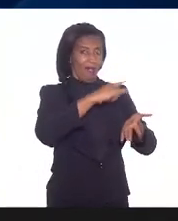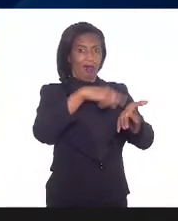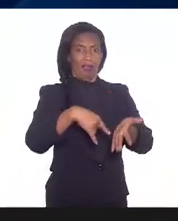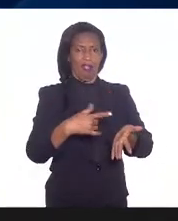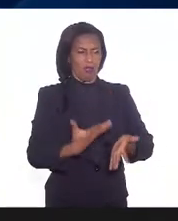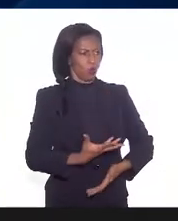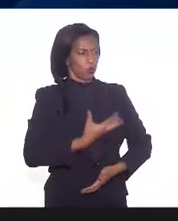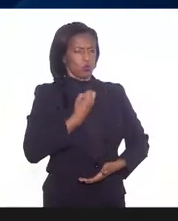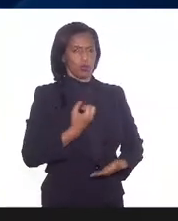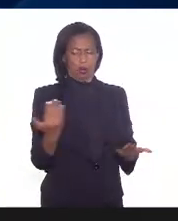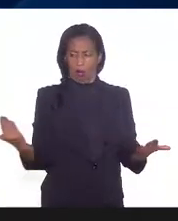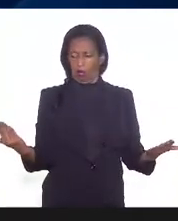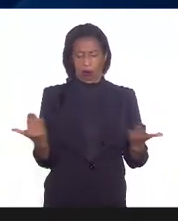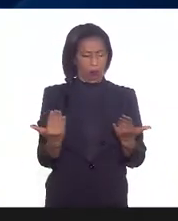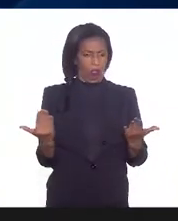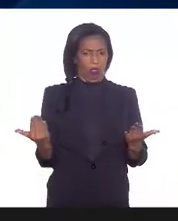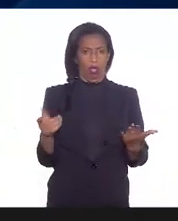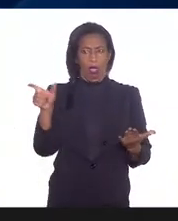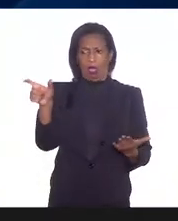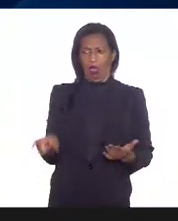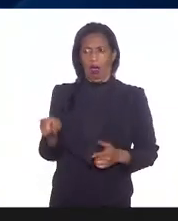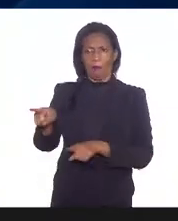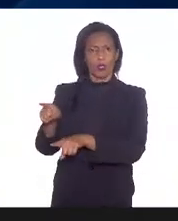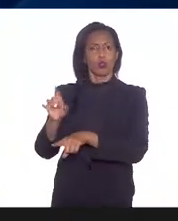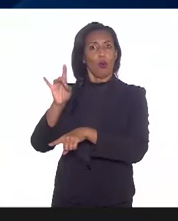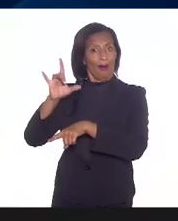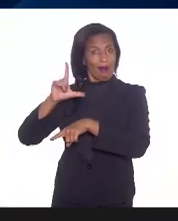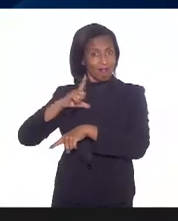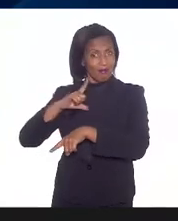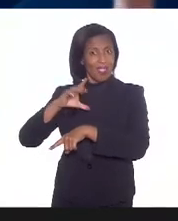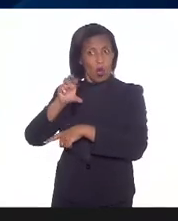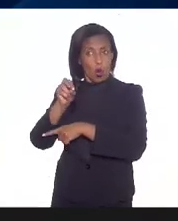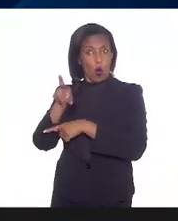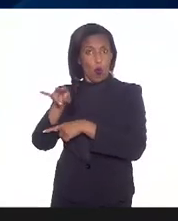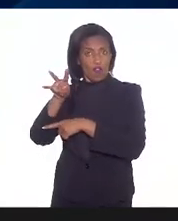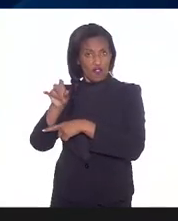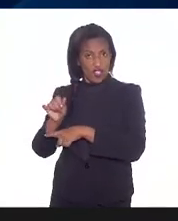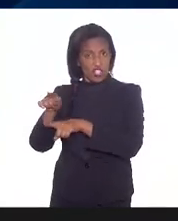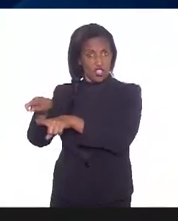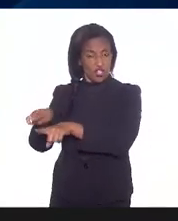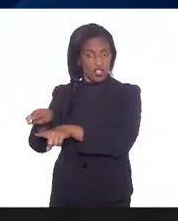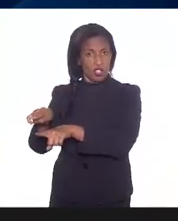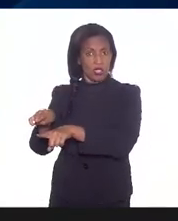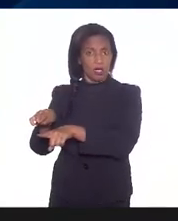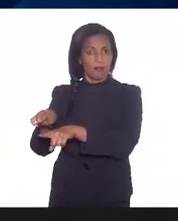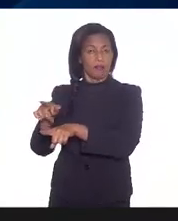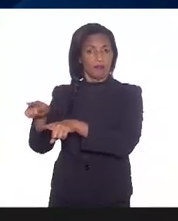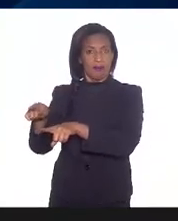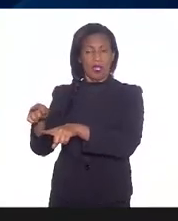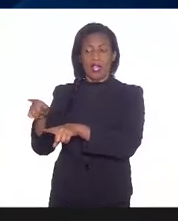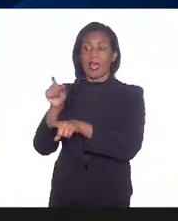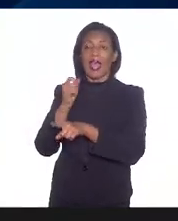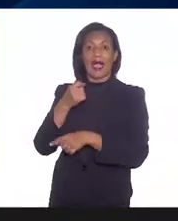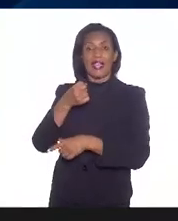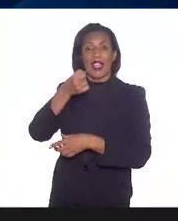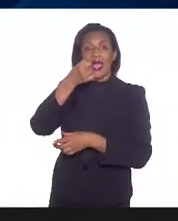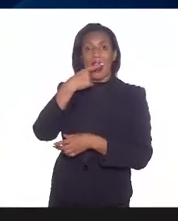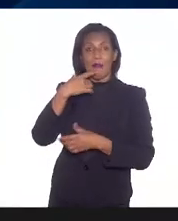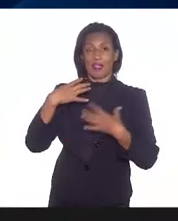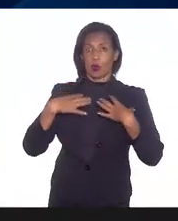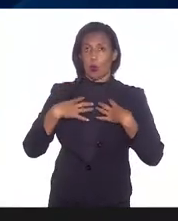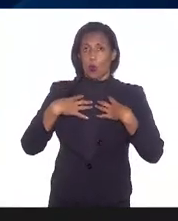que nos assustou. Se aquela pessoa está assintomática, vou tomar asintomicina porque eu estou com pulmão